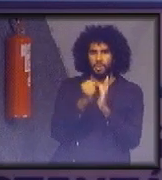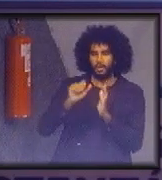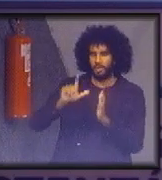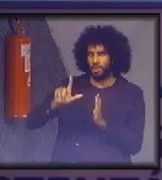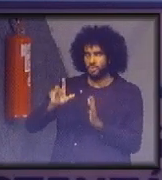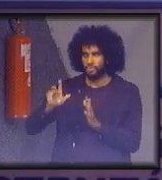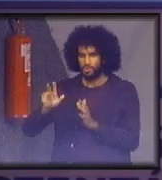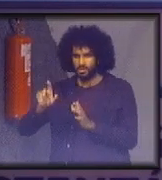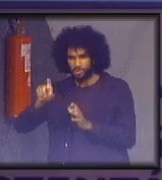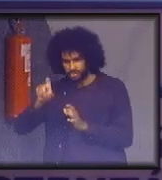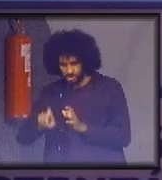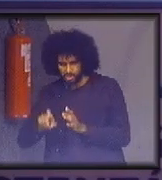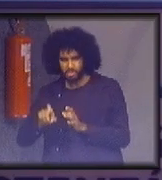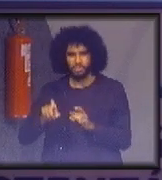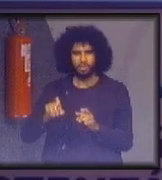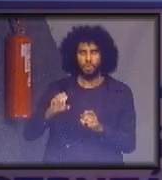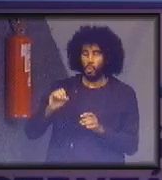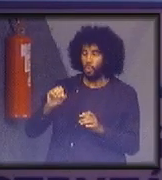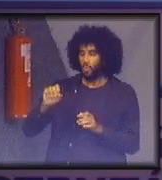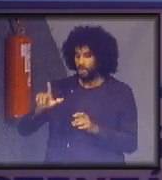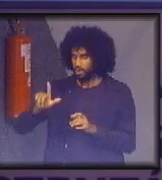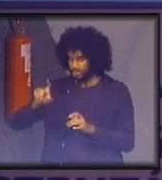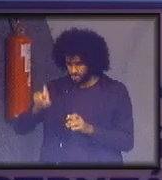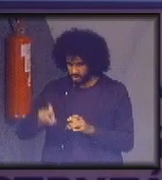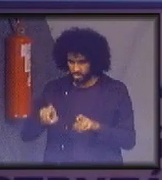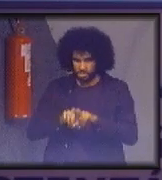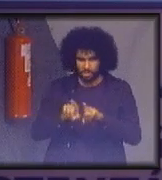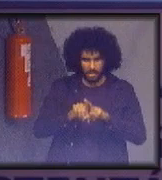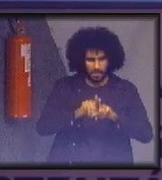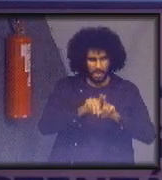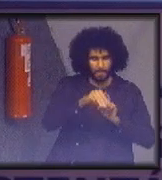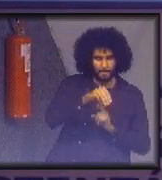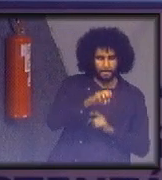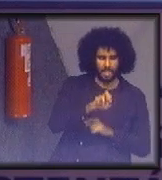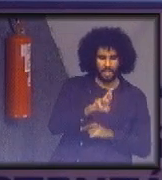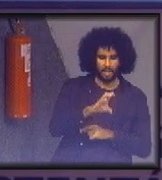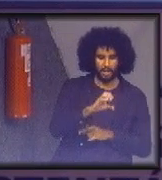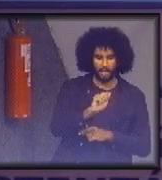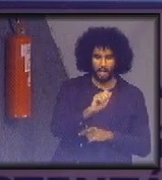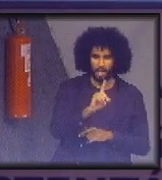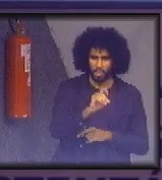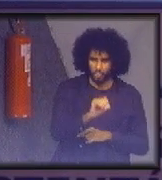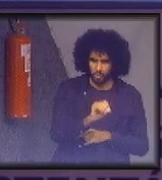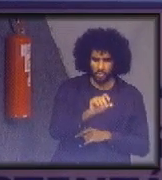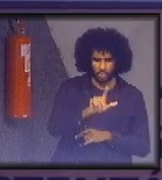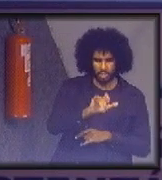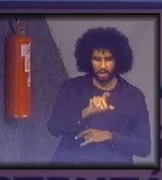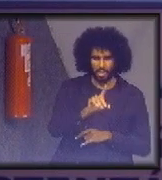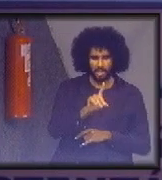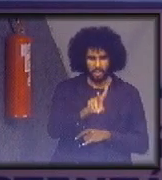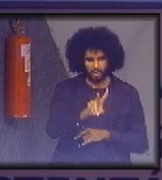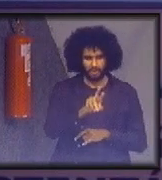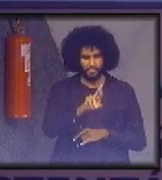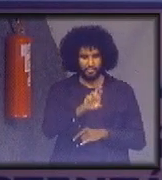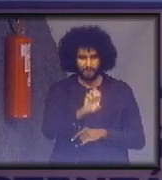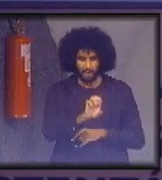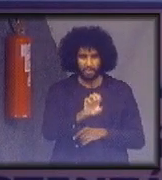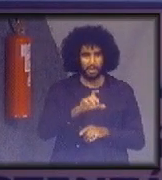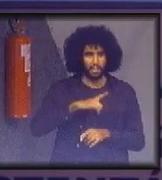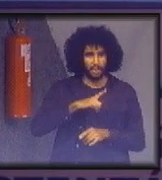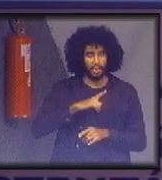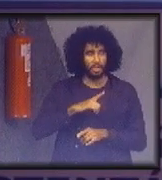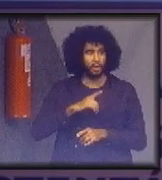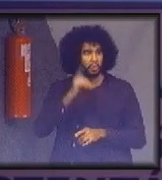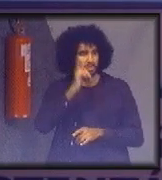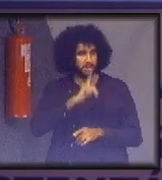livre, enjoei comprando produtos de segunda mão. Aqueles que não experimentaram, eu recomendo fortemente. O ganho financeiro é enorme e muitas vezes